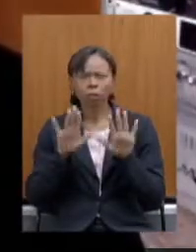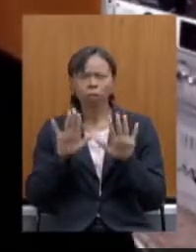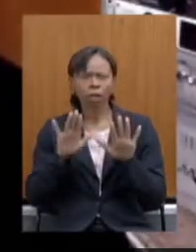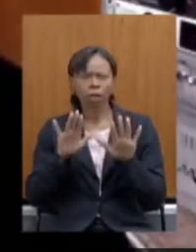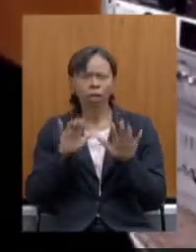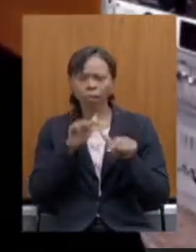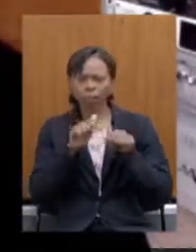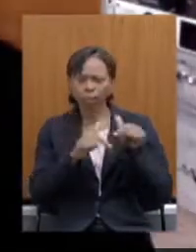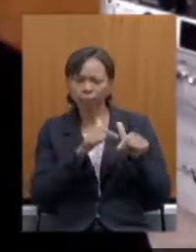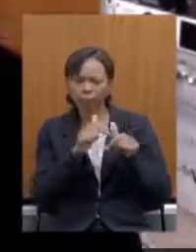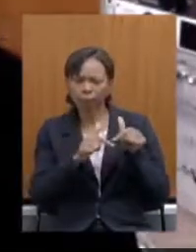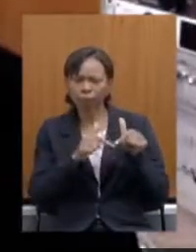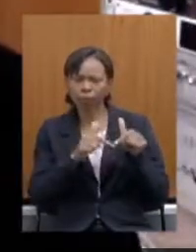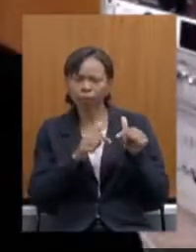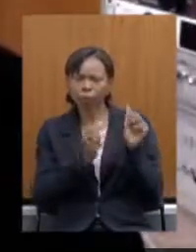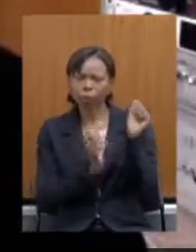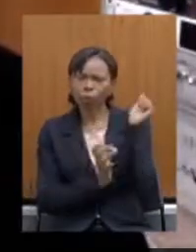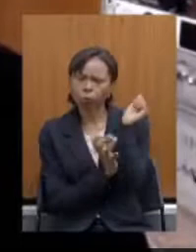gente trabalha com arte